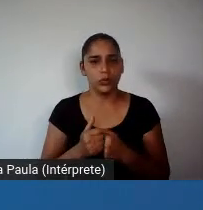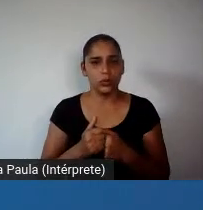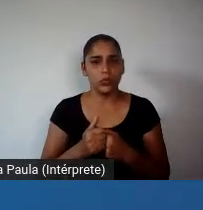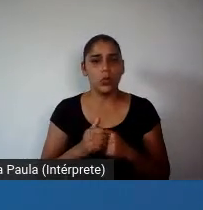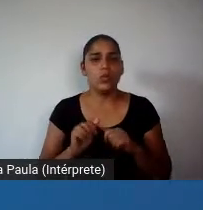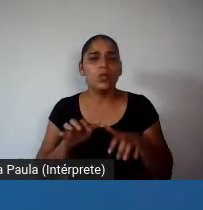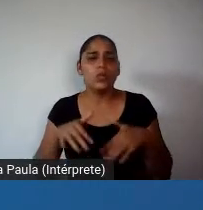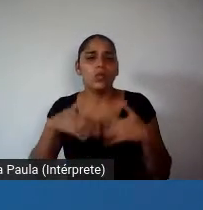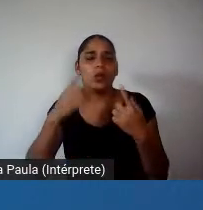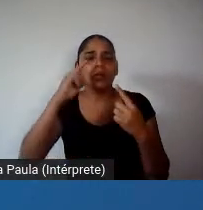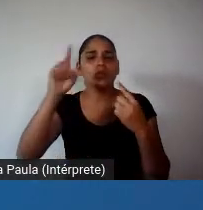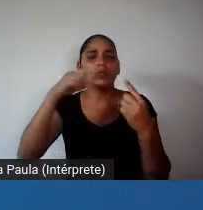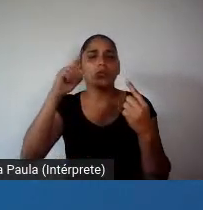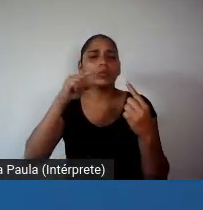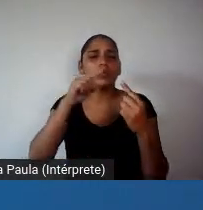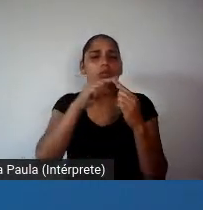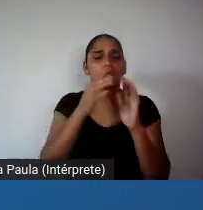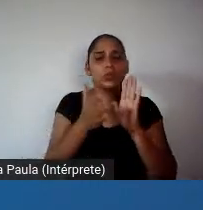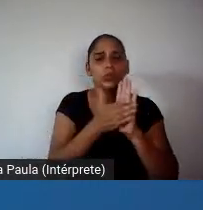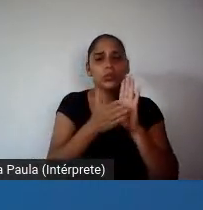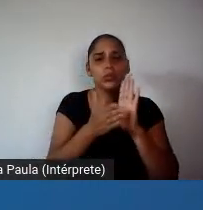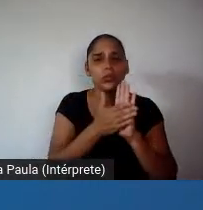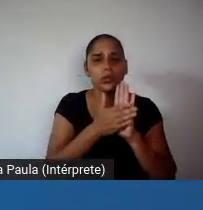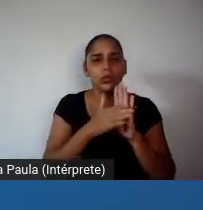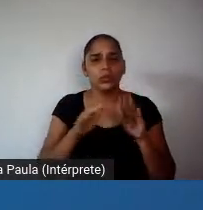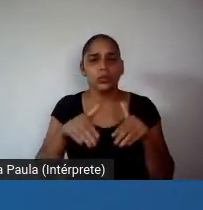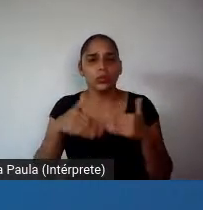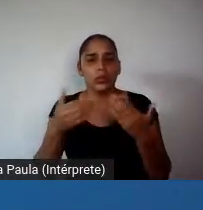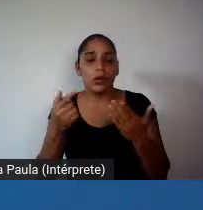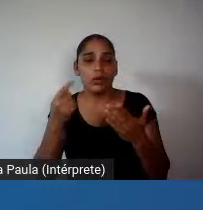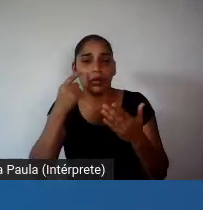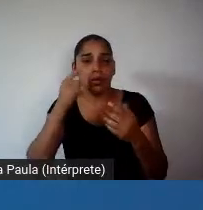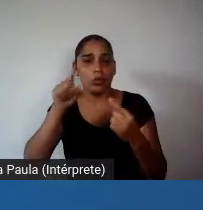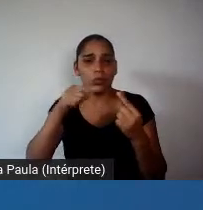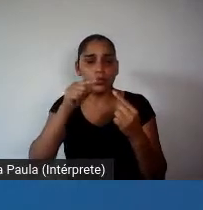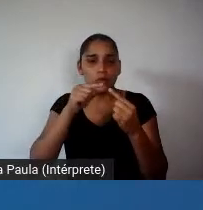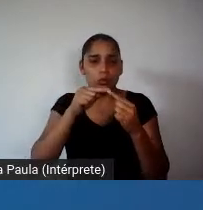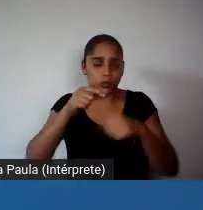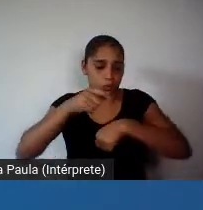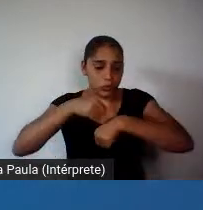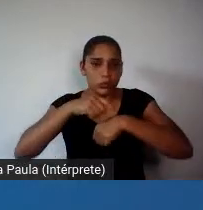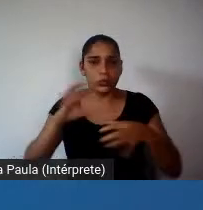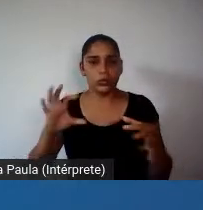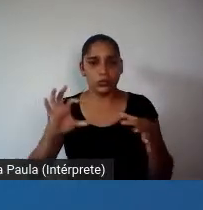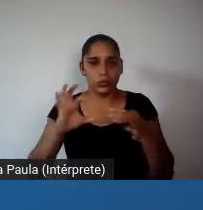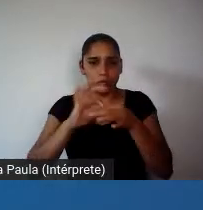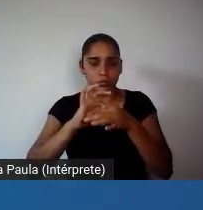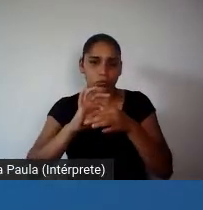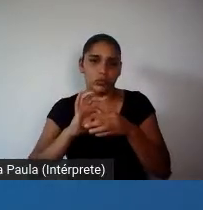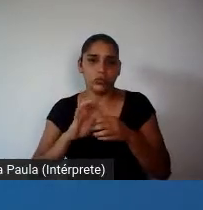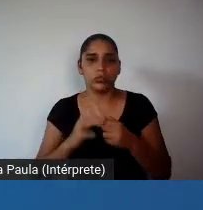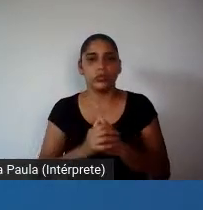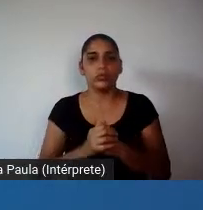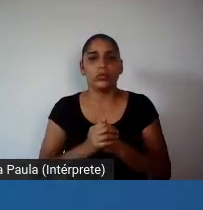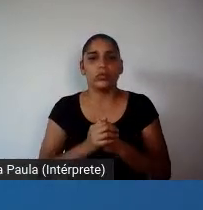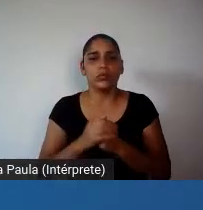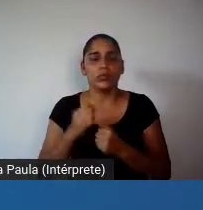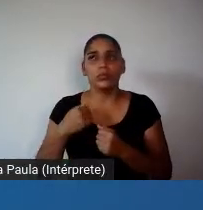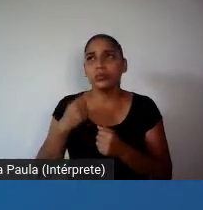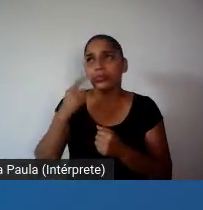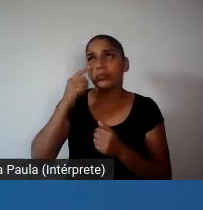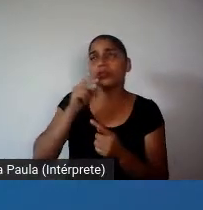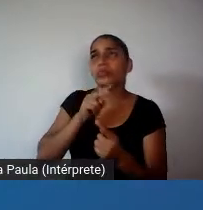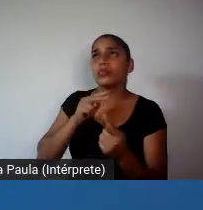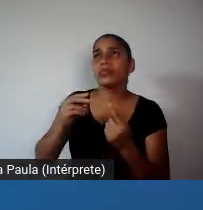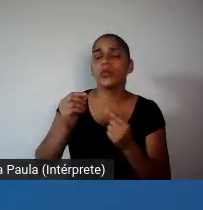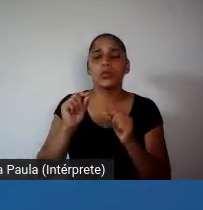é a proposta, né, que eu acho que tem muito a ver com esse momento que a gente vive, que a gente traz para a agenda, né,